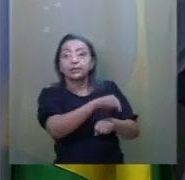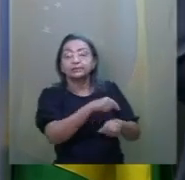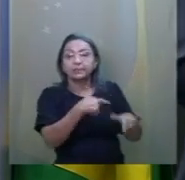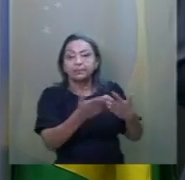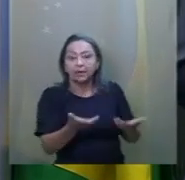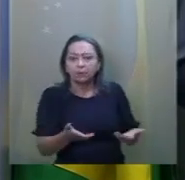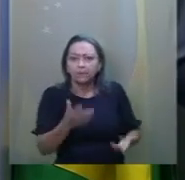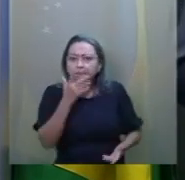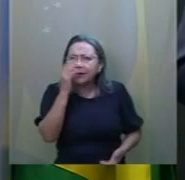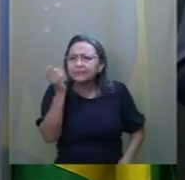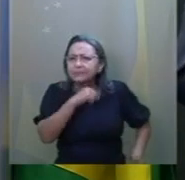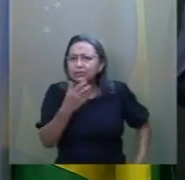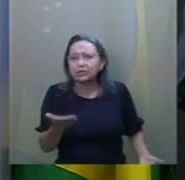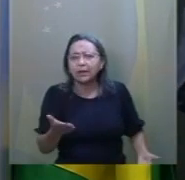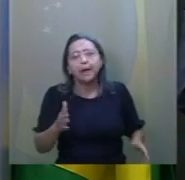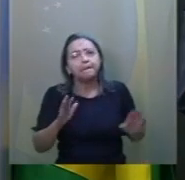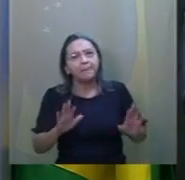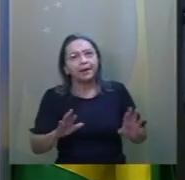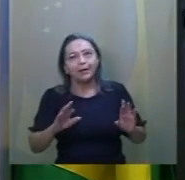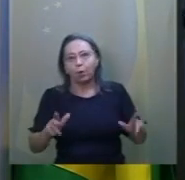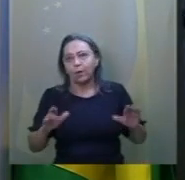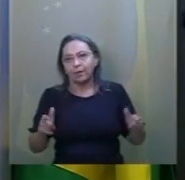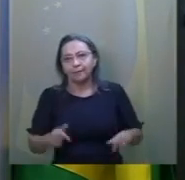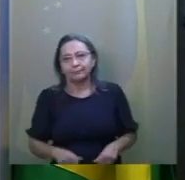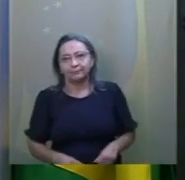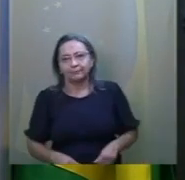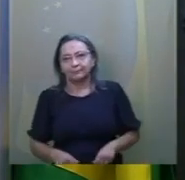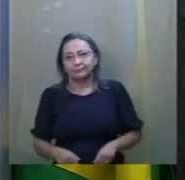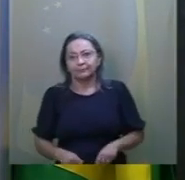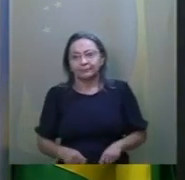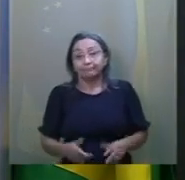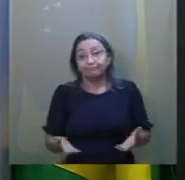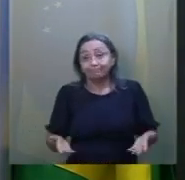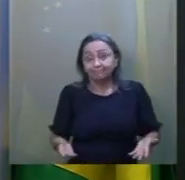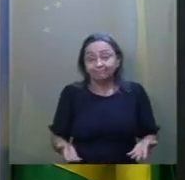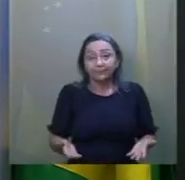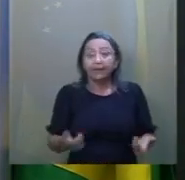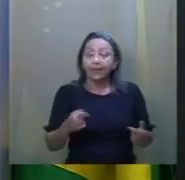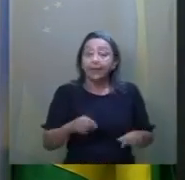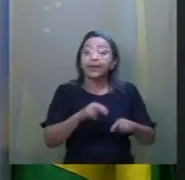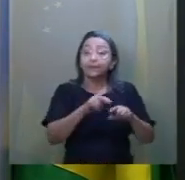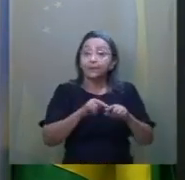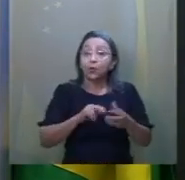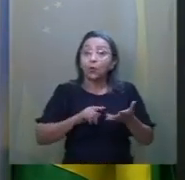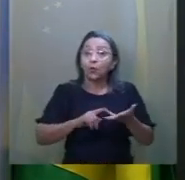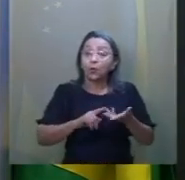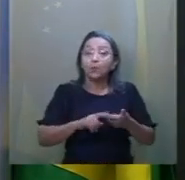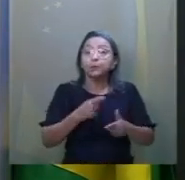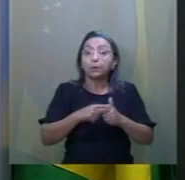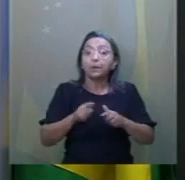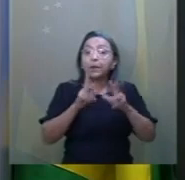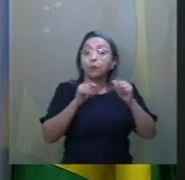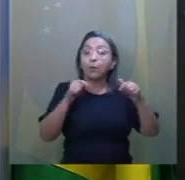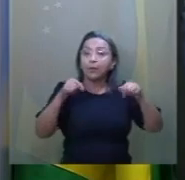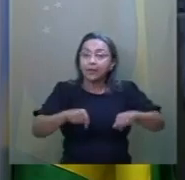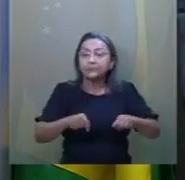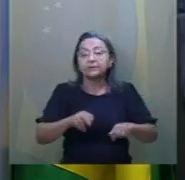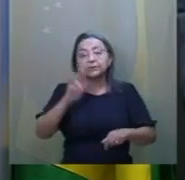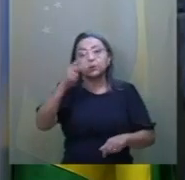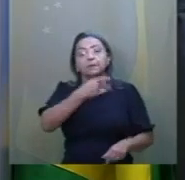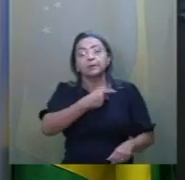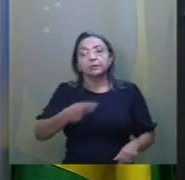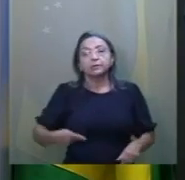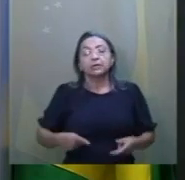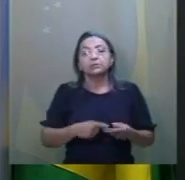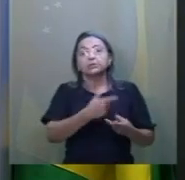Parece mentira, mas não é. É por situações como essa, senhor presidente, senhoras e senhores